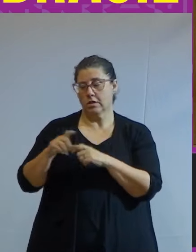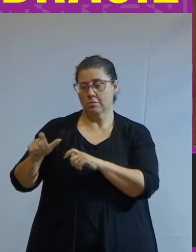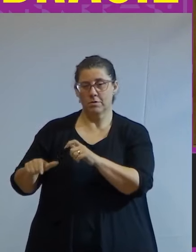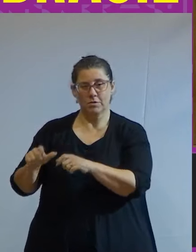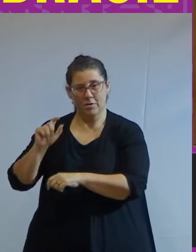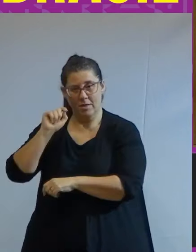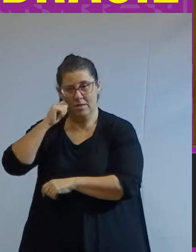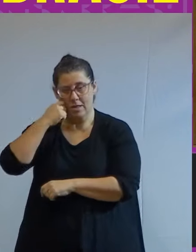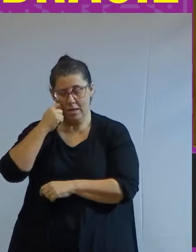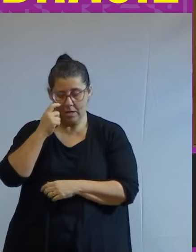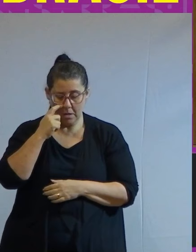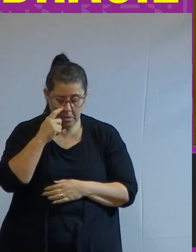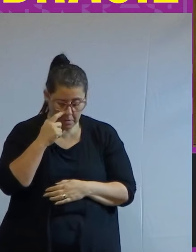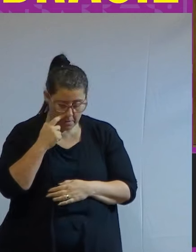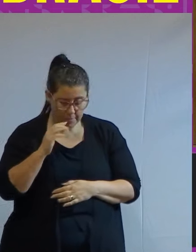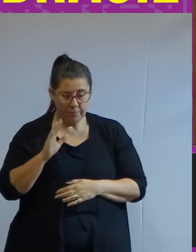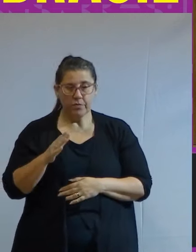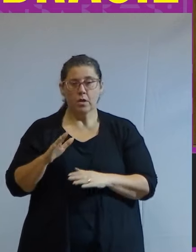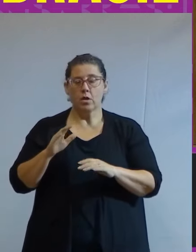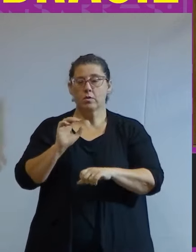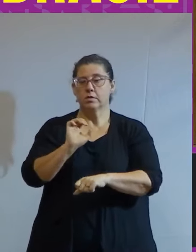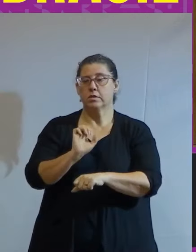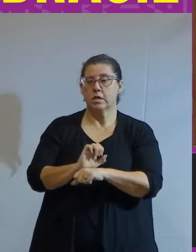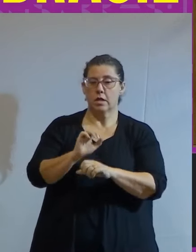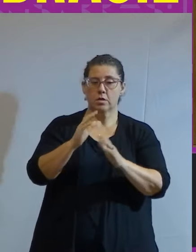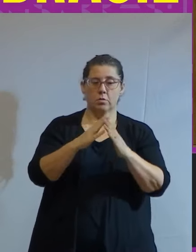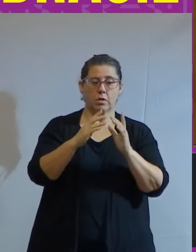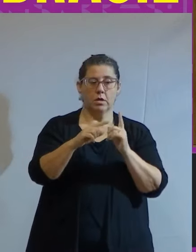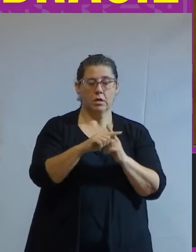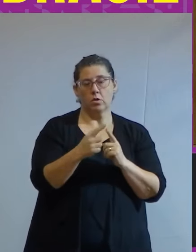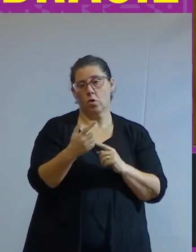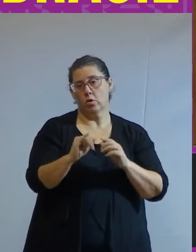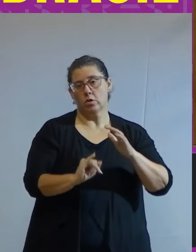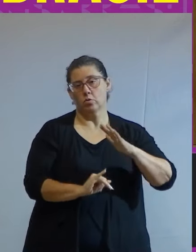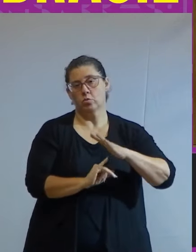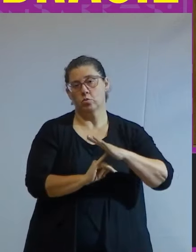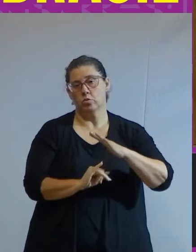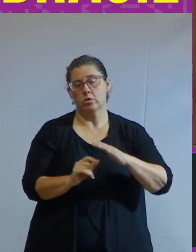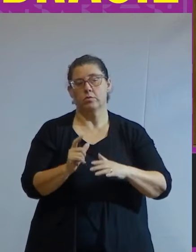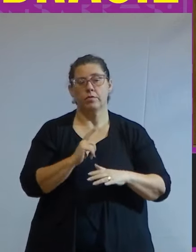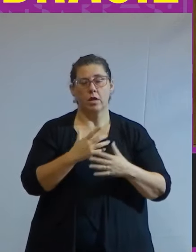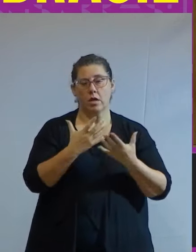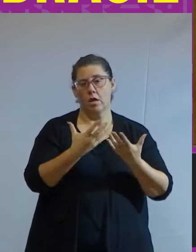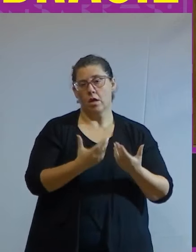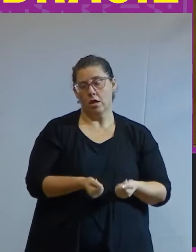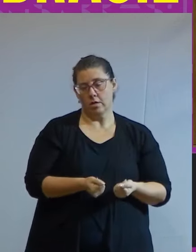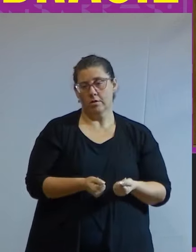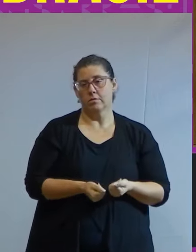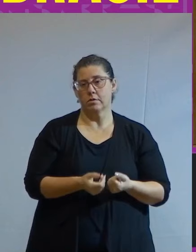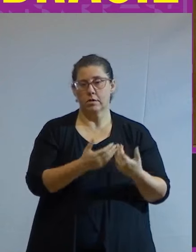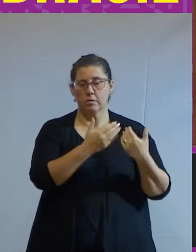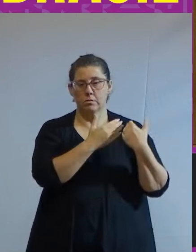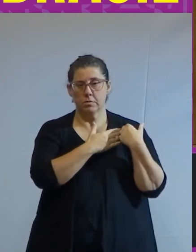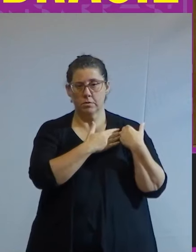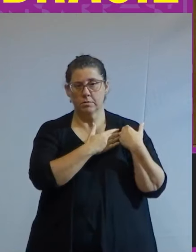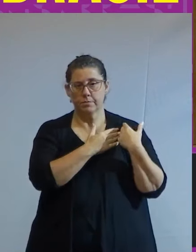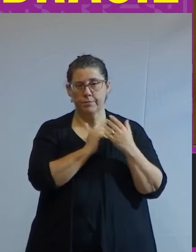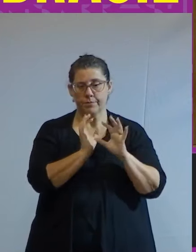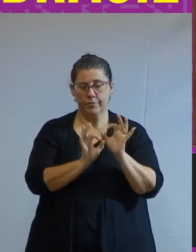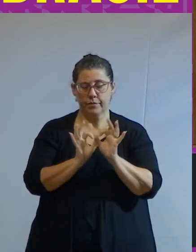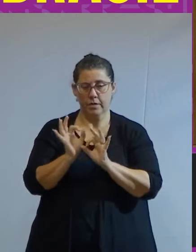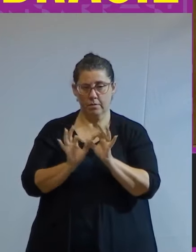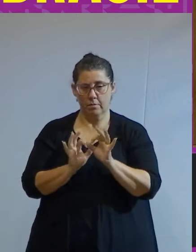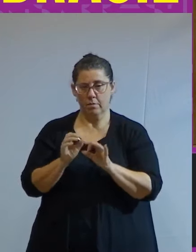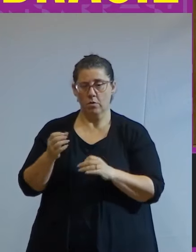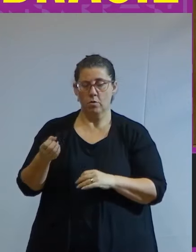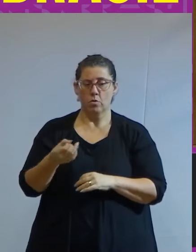sem que o Estado a igreja ou qualquer outra instituição tenha assumido esses encargos preparando-os